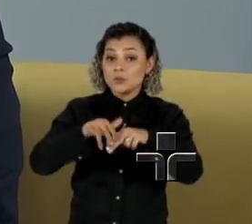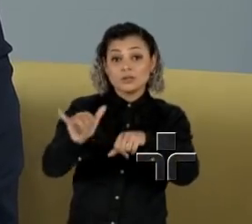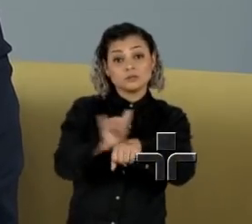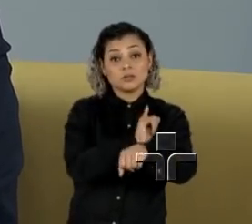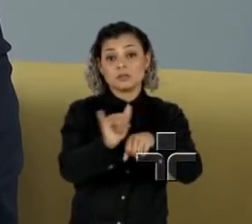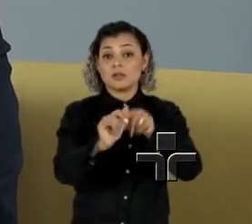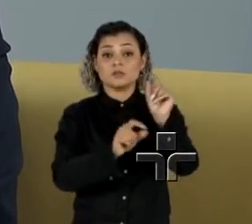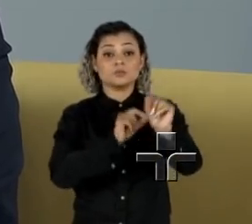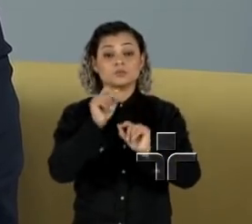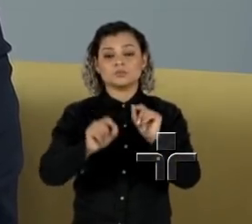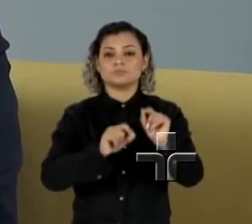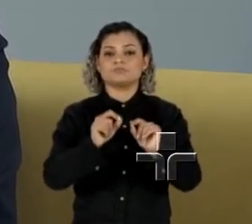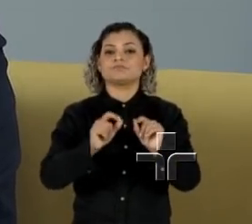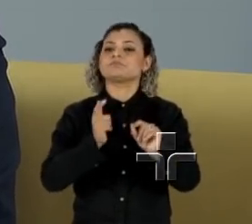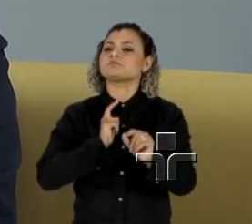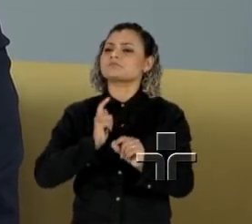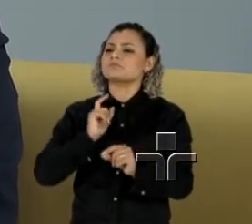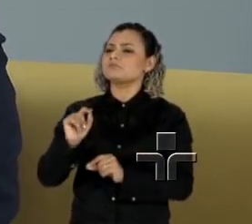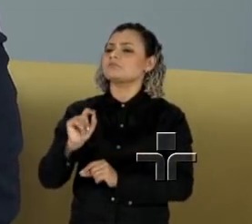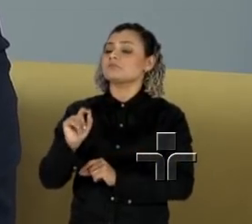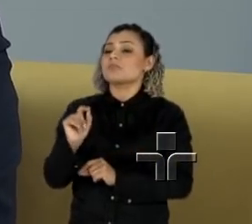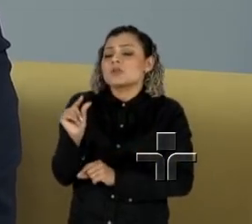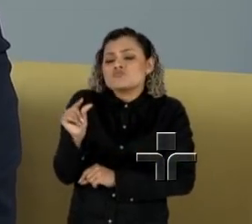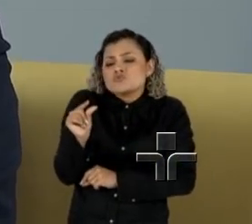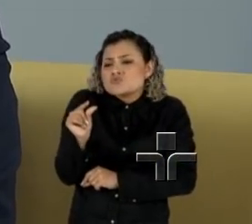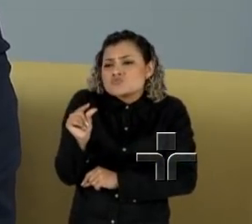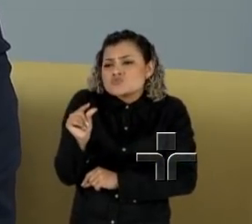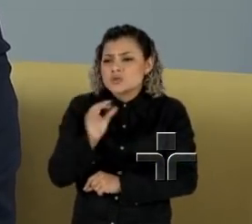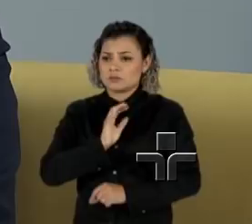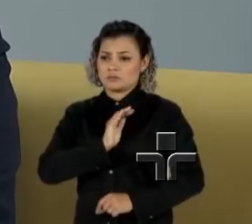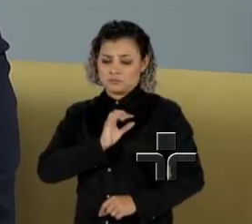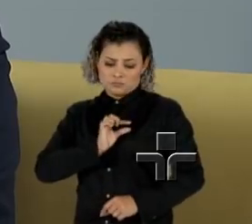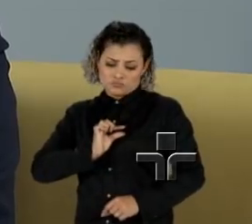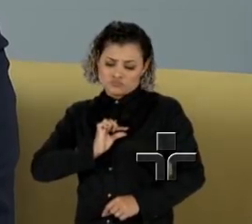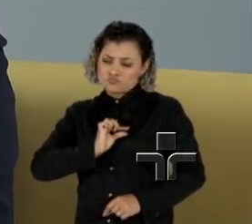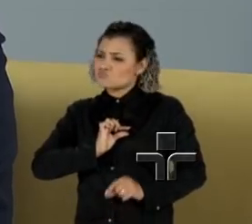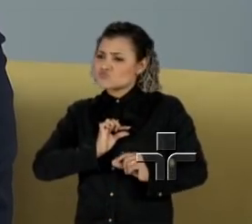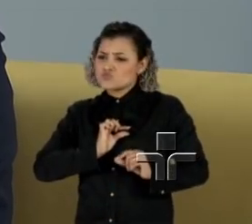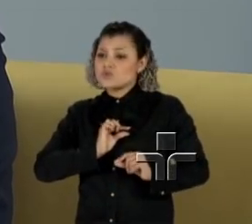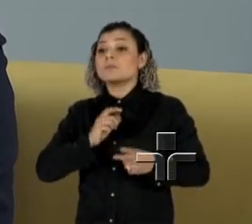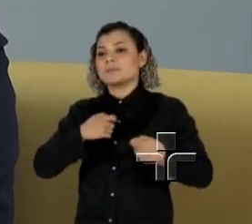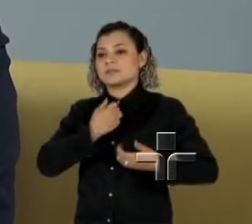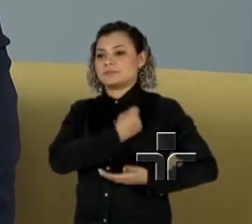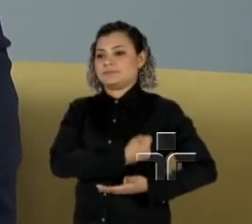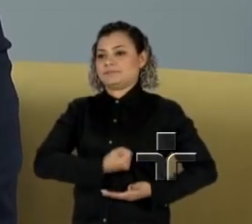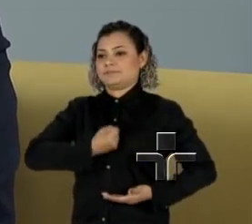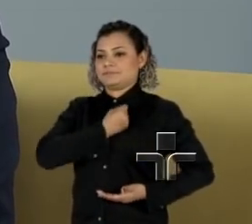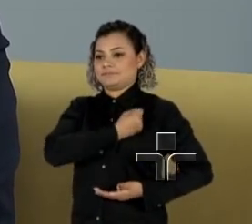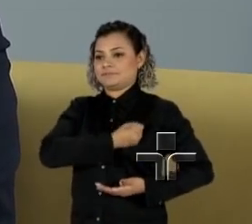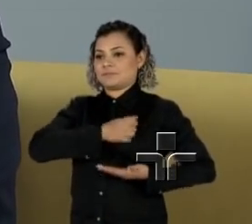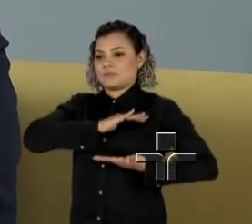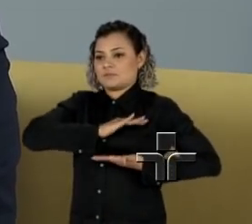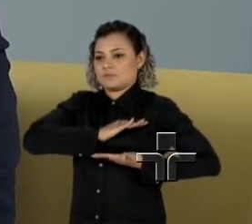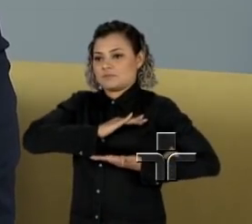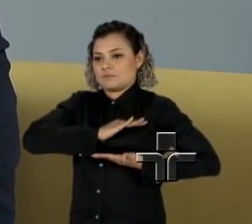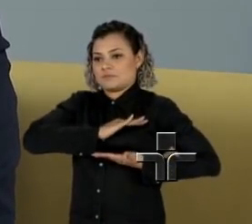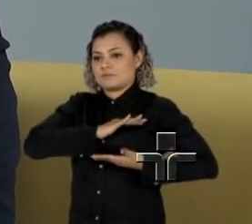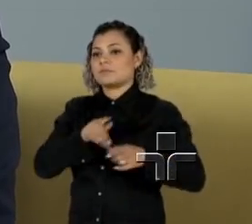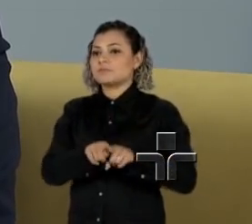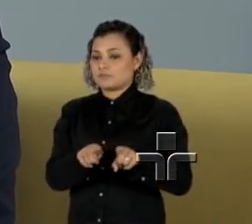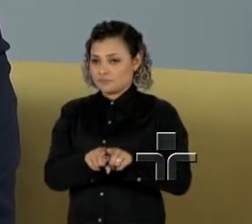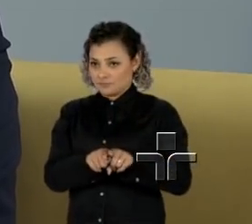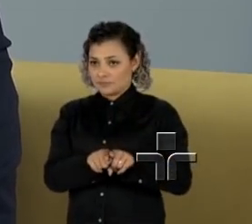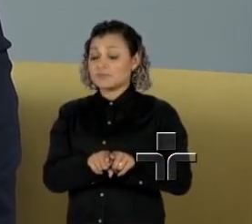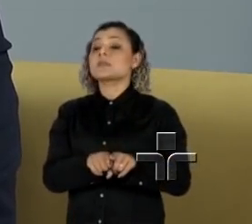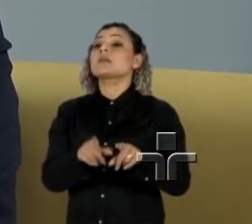tumor quando ele ainda tem um tamanho de milímetros. E isso é feito, então, com o exame de mamografia. Nós seguimos as diretrizes do